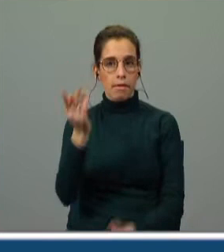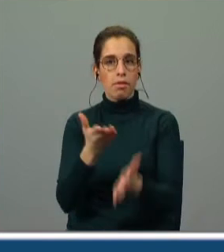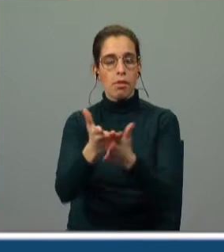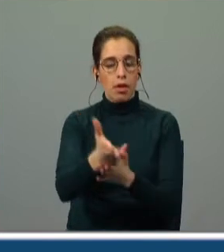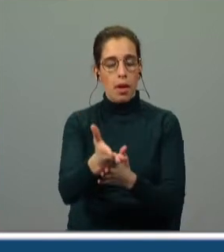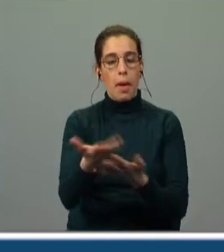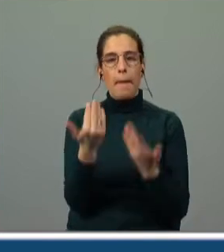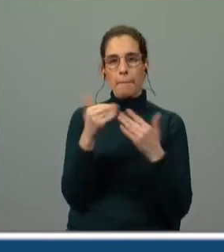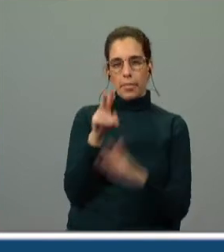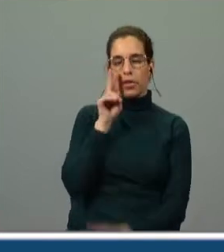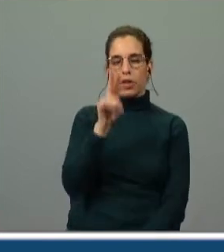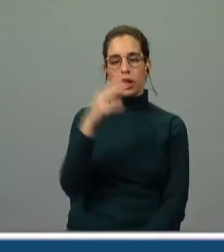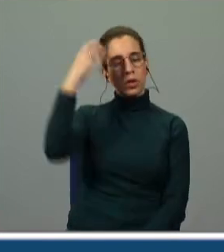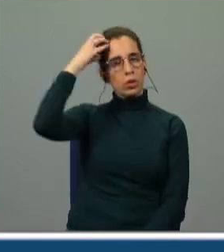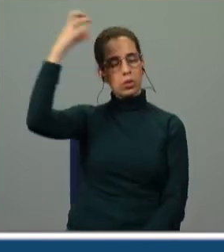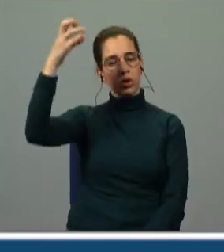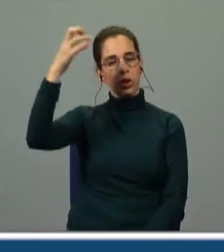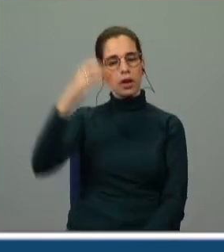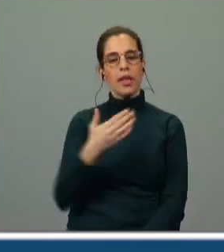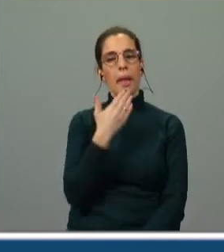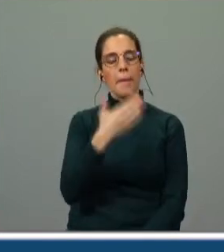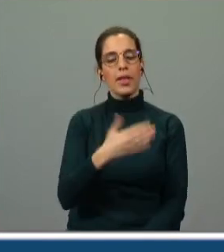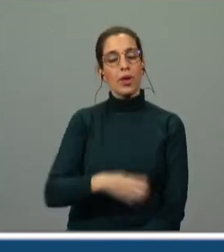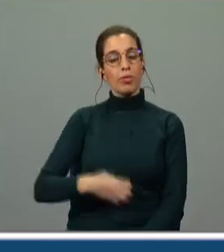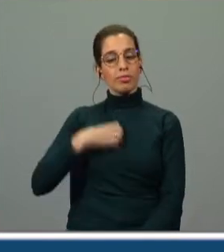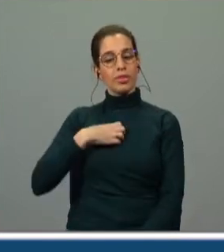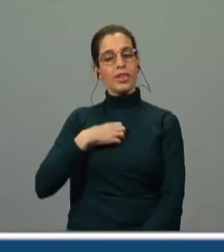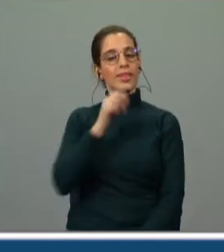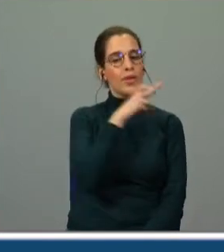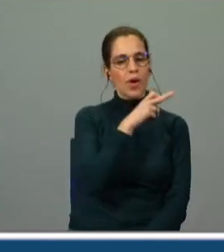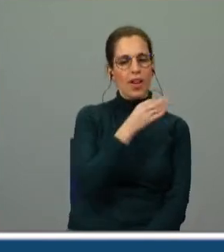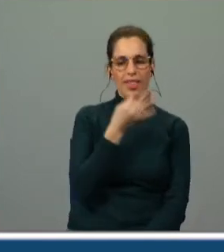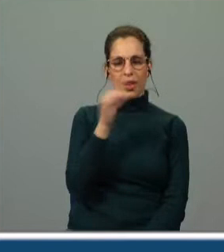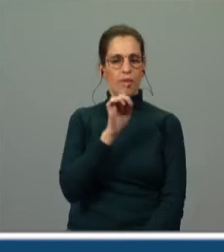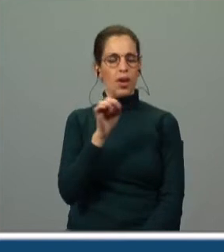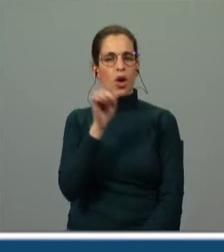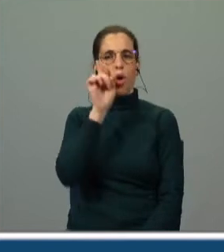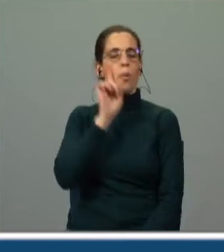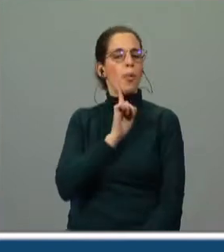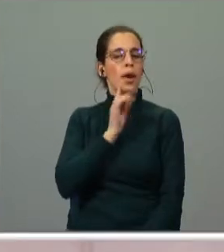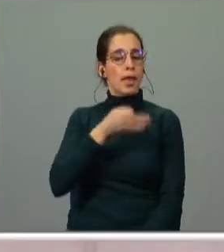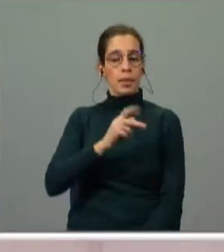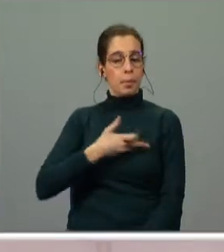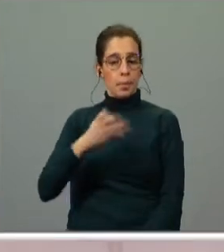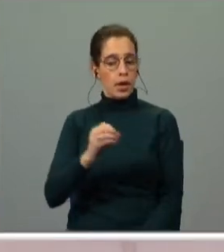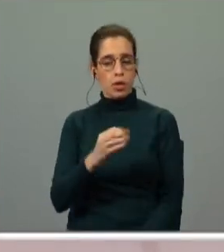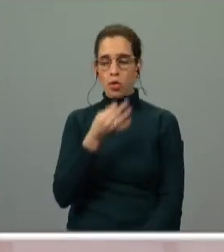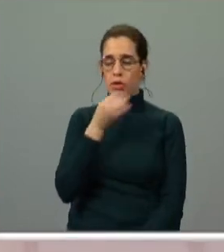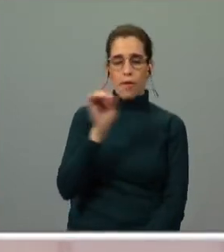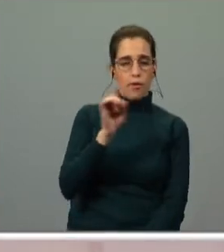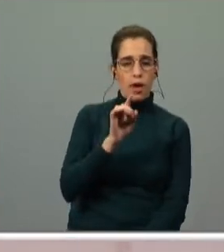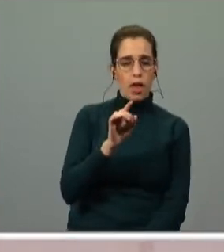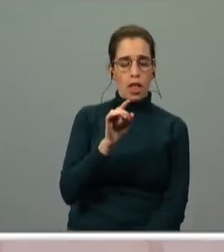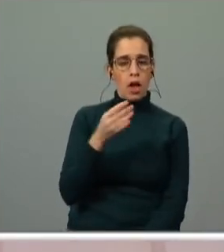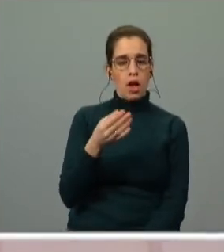Mas, olhando para o rei, ela apela aos seus sentimentos de avô. Não lhe fala como a mulher de Pedro, não lhe fala como